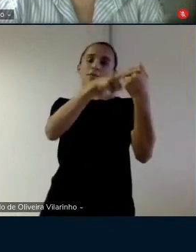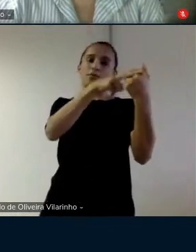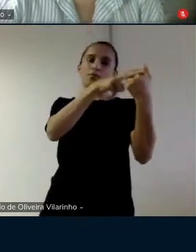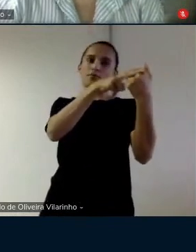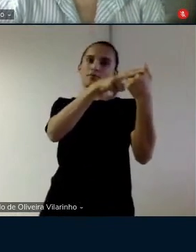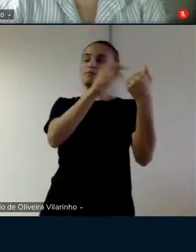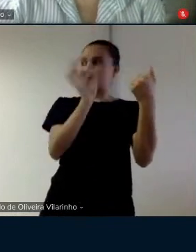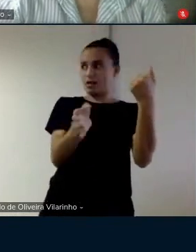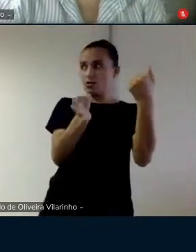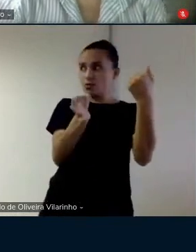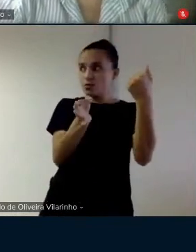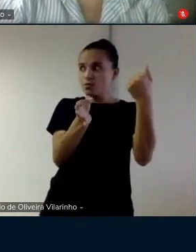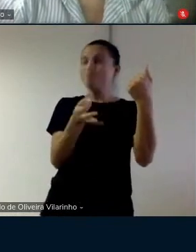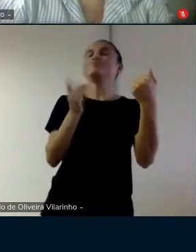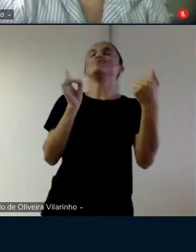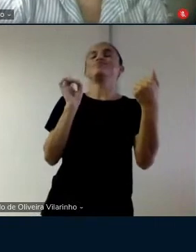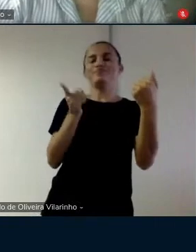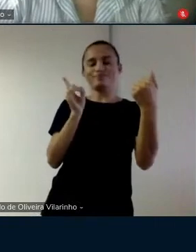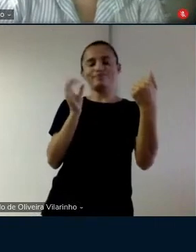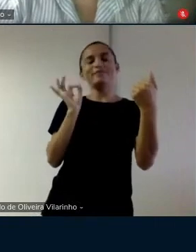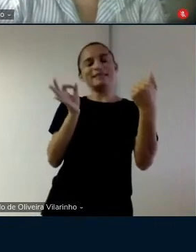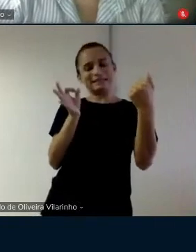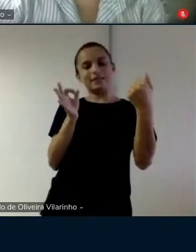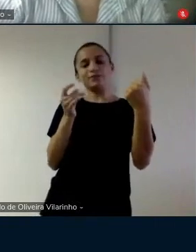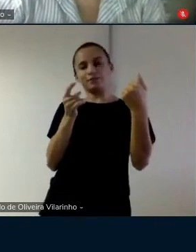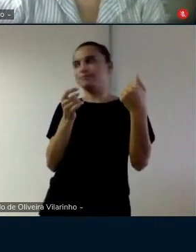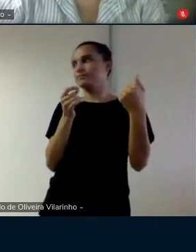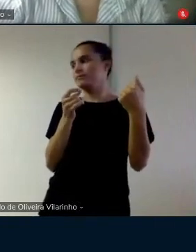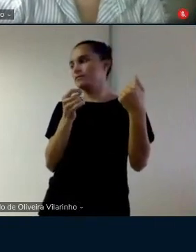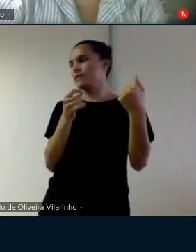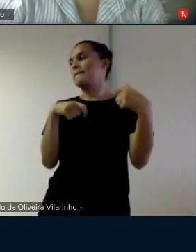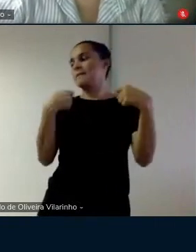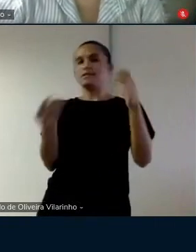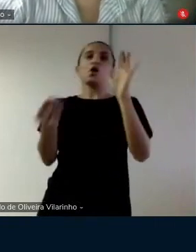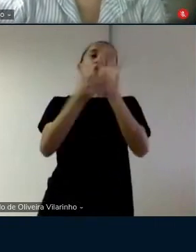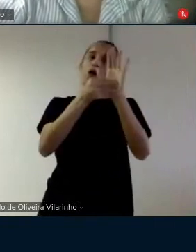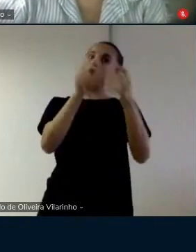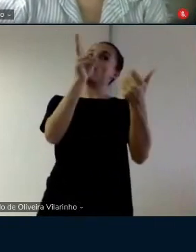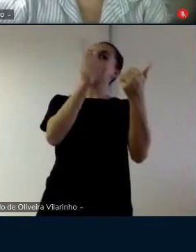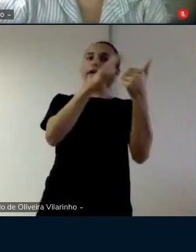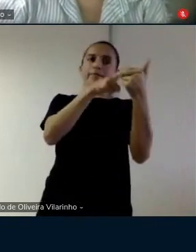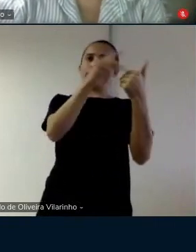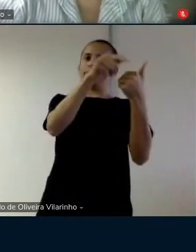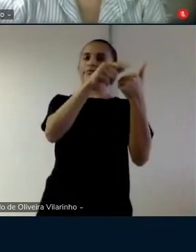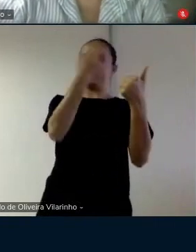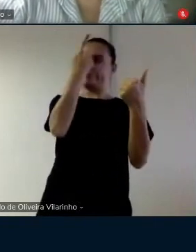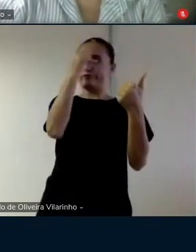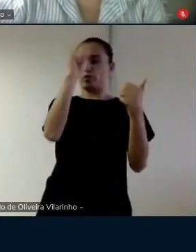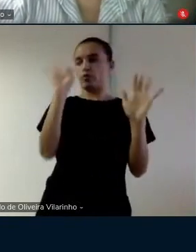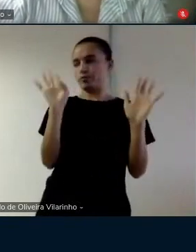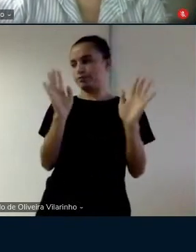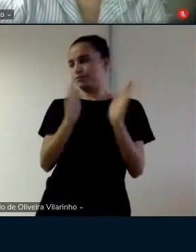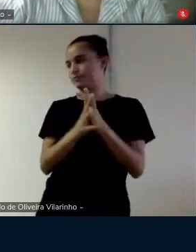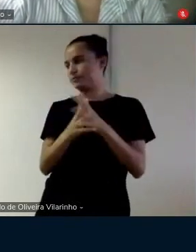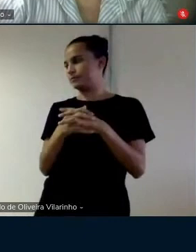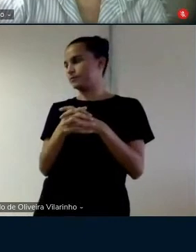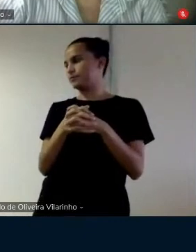é isso e aí não não é isso que você tinha de colocar eu acho que você trocou aqui no texto